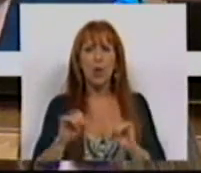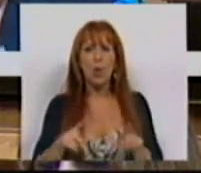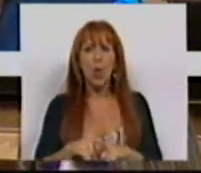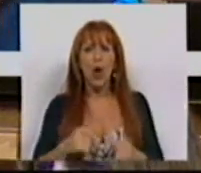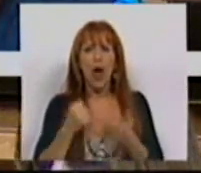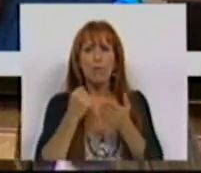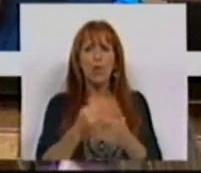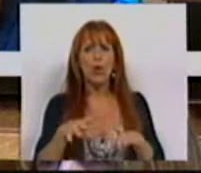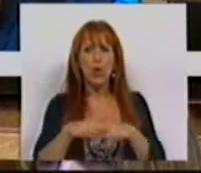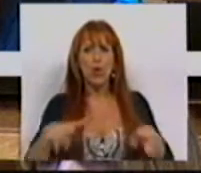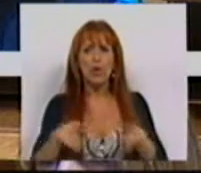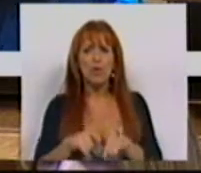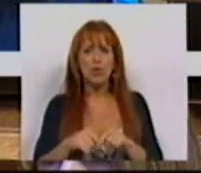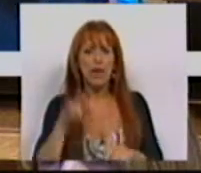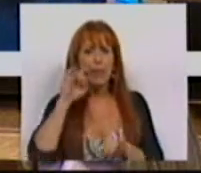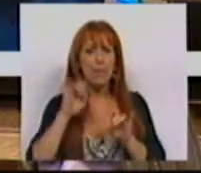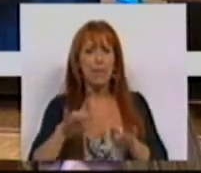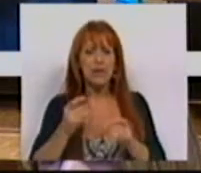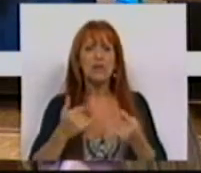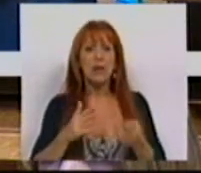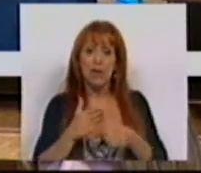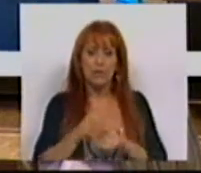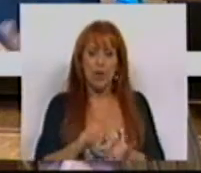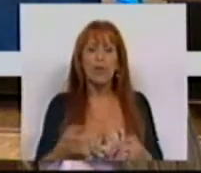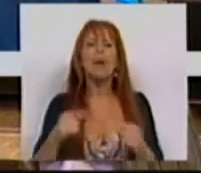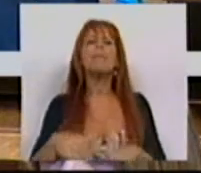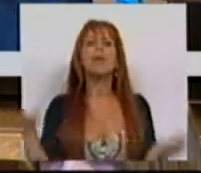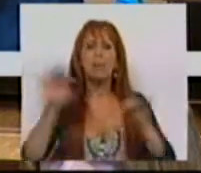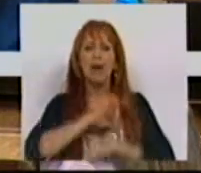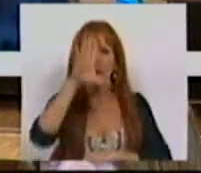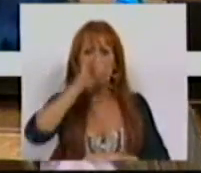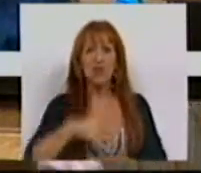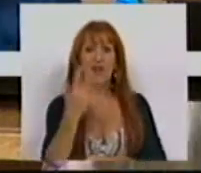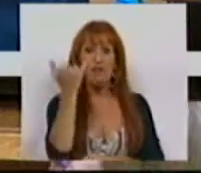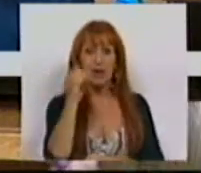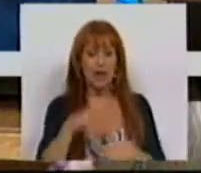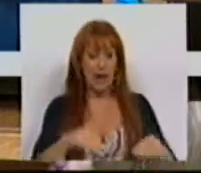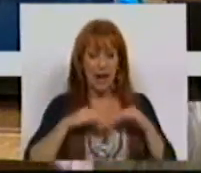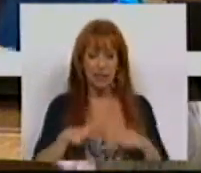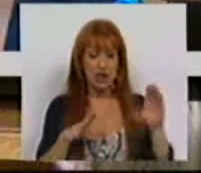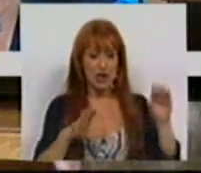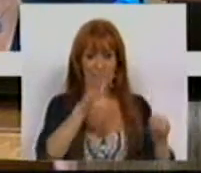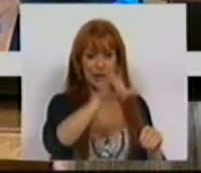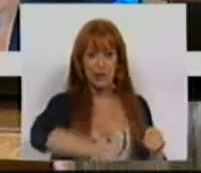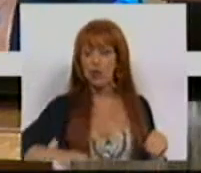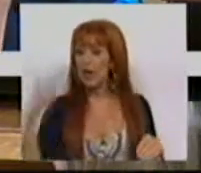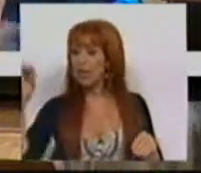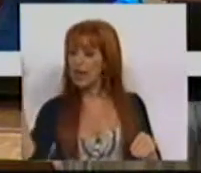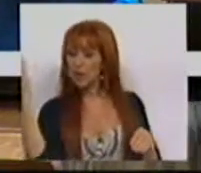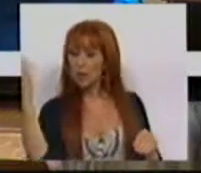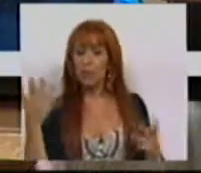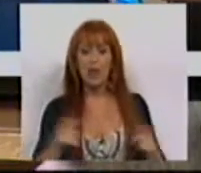tipo de apoio ao nível da prevenção. Mas há mais, Sr. Ministro, só há 20 camas, 10 em Lisboa, 10 no Porto.